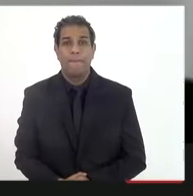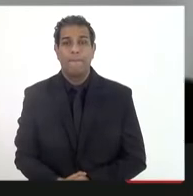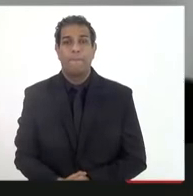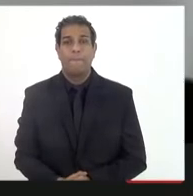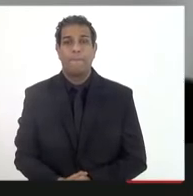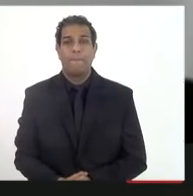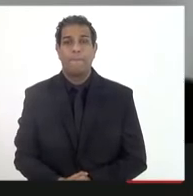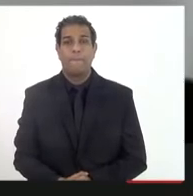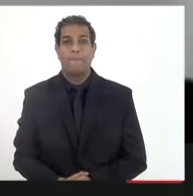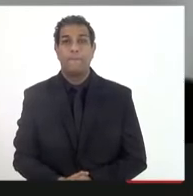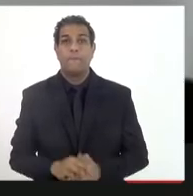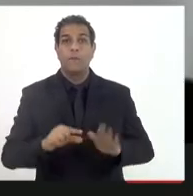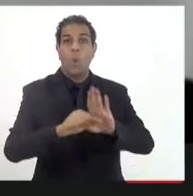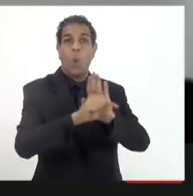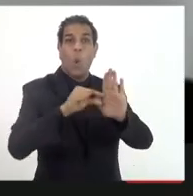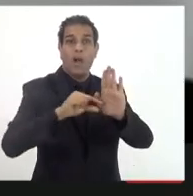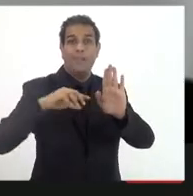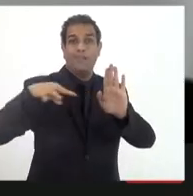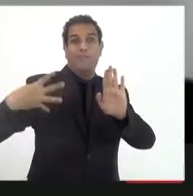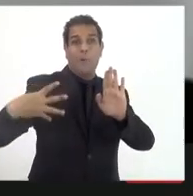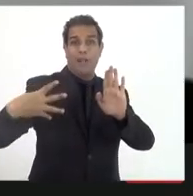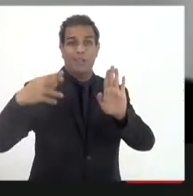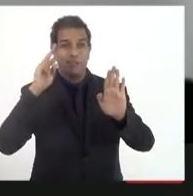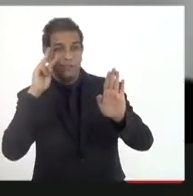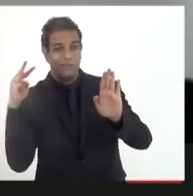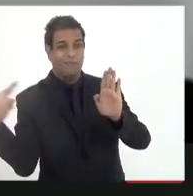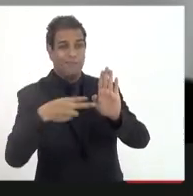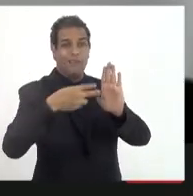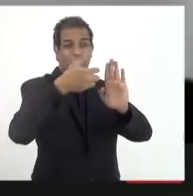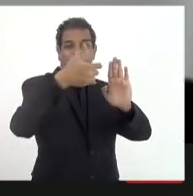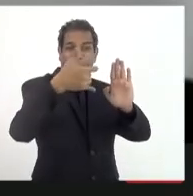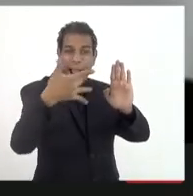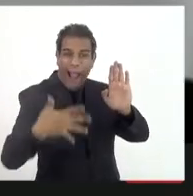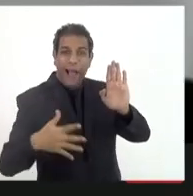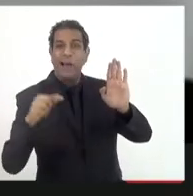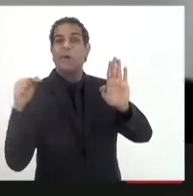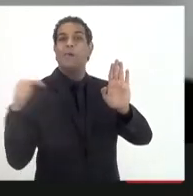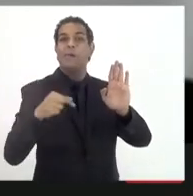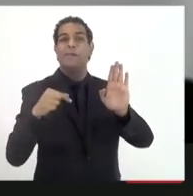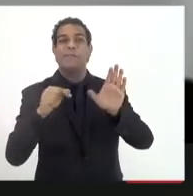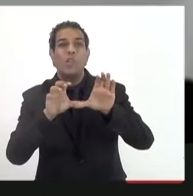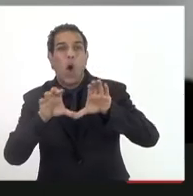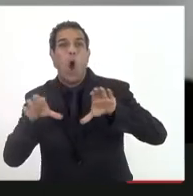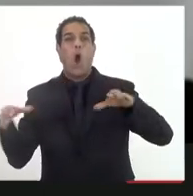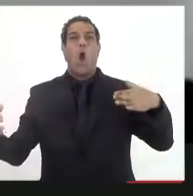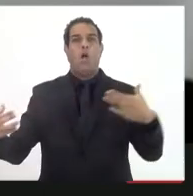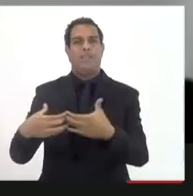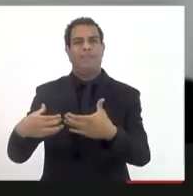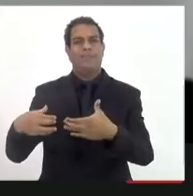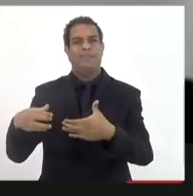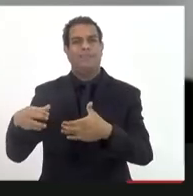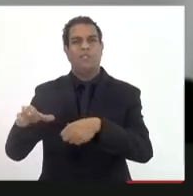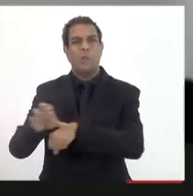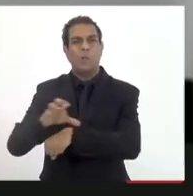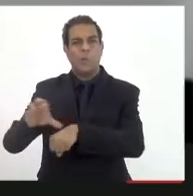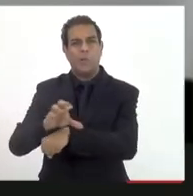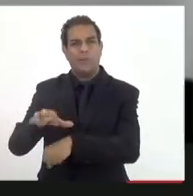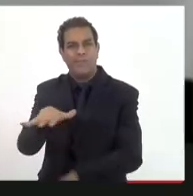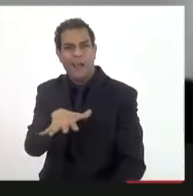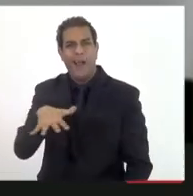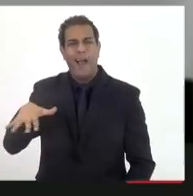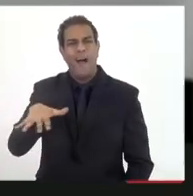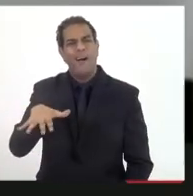no artigo 4º, quando se trata aqui da composição do conselho, do conselho gestor,